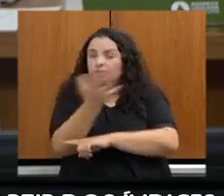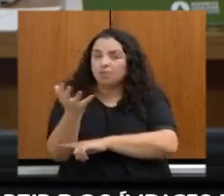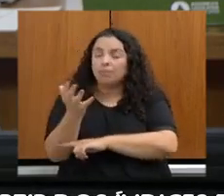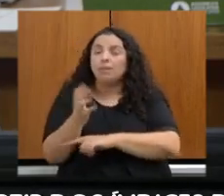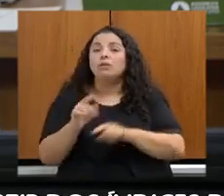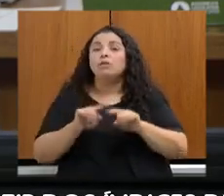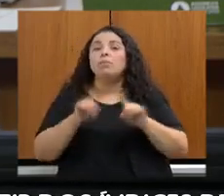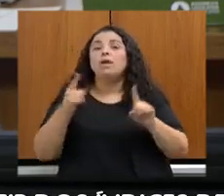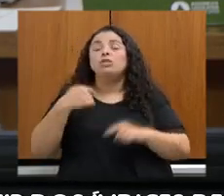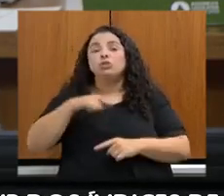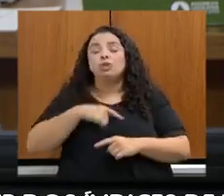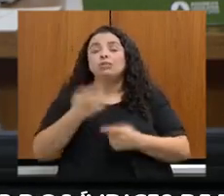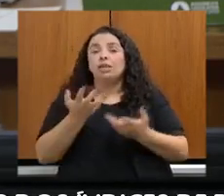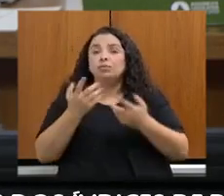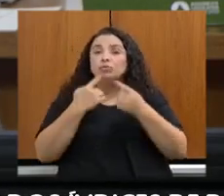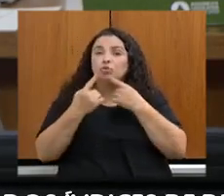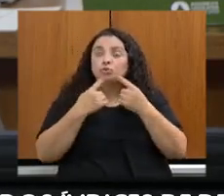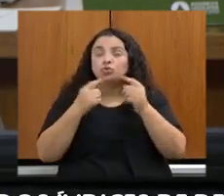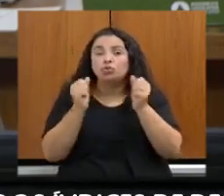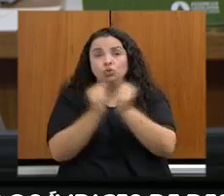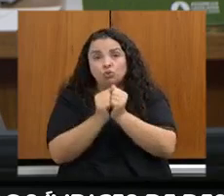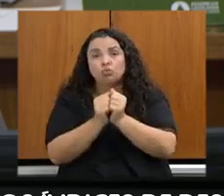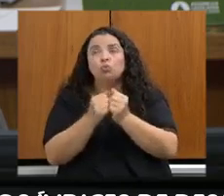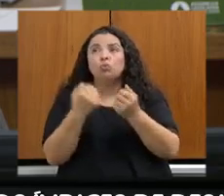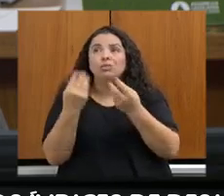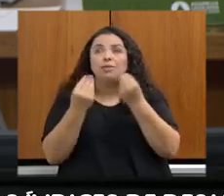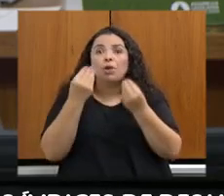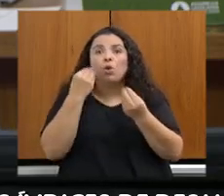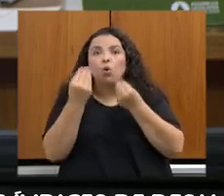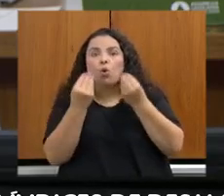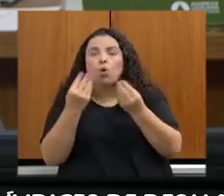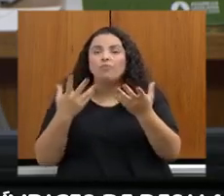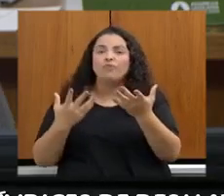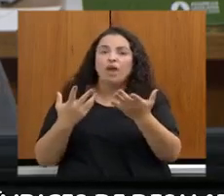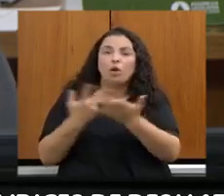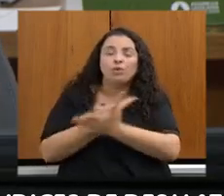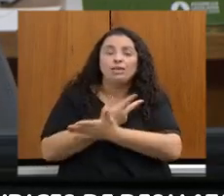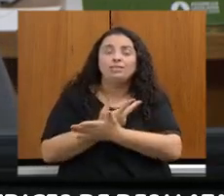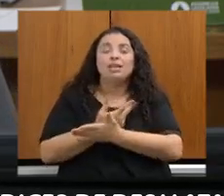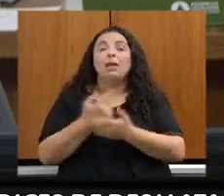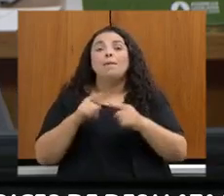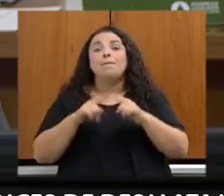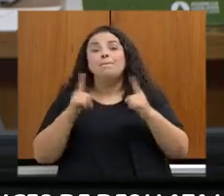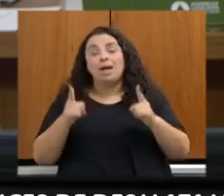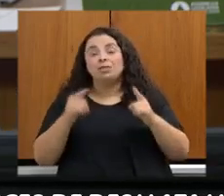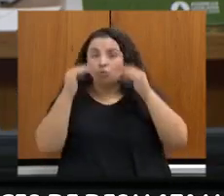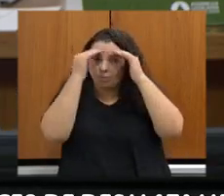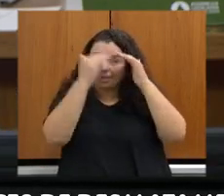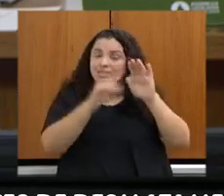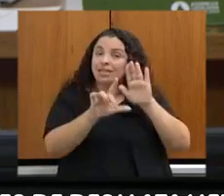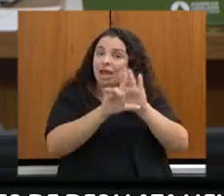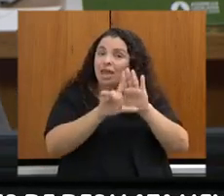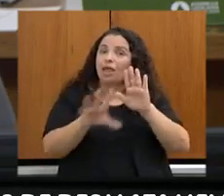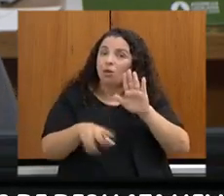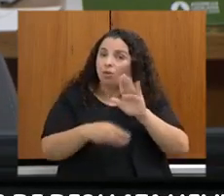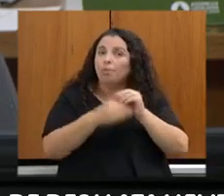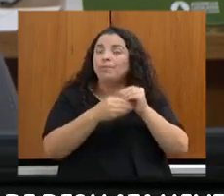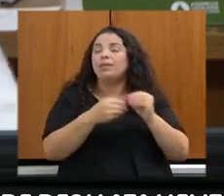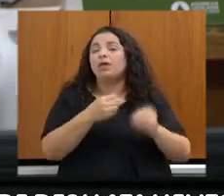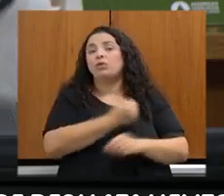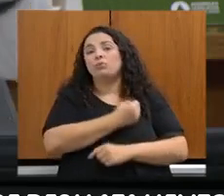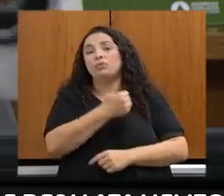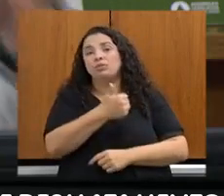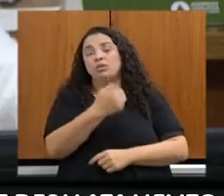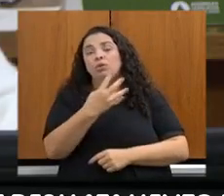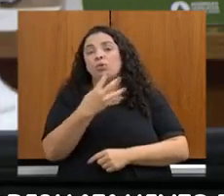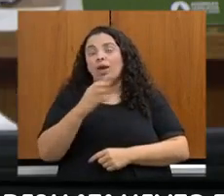implementar, mas cabe ao município, sim, conforme a Lei Complementar 140, fazer essa ação de combate ao desmatamento. Nós estamos à